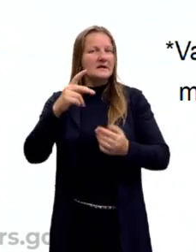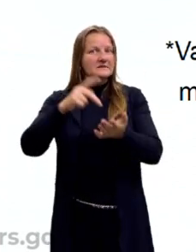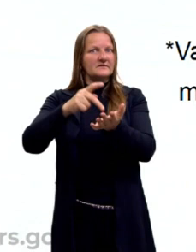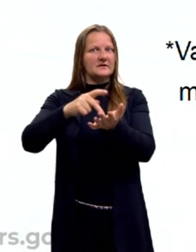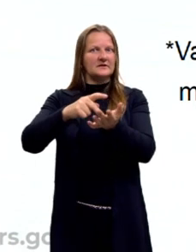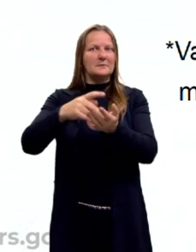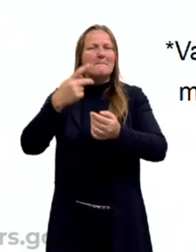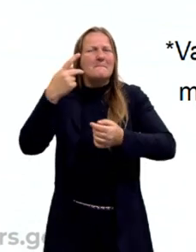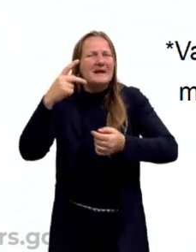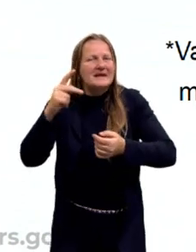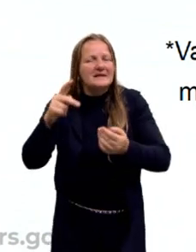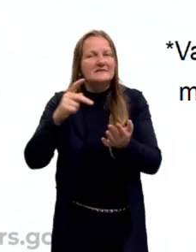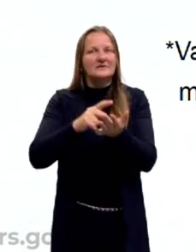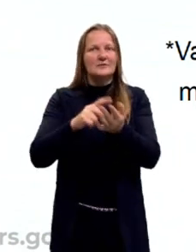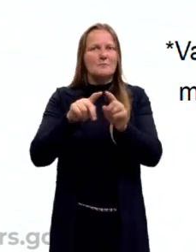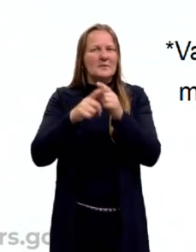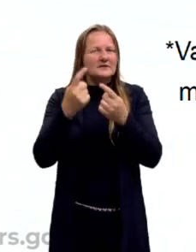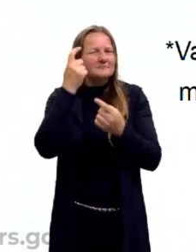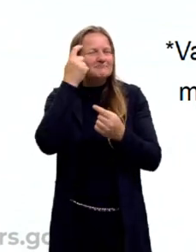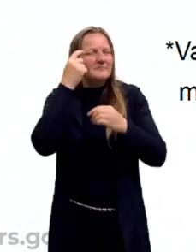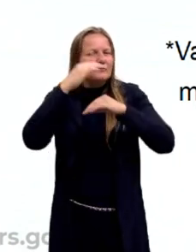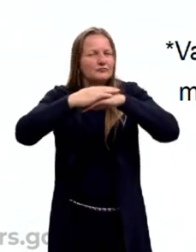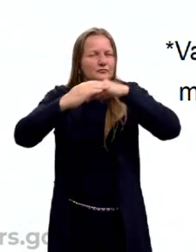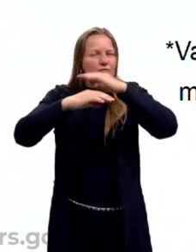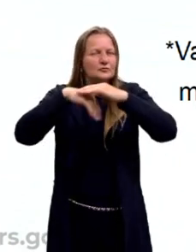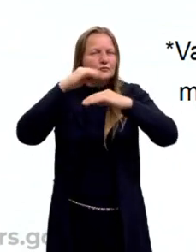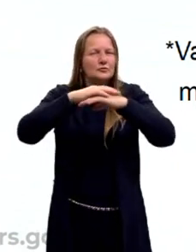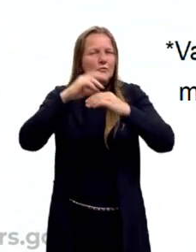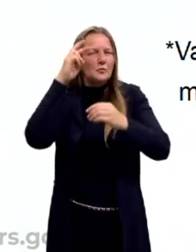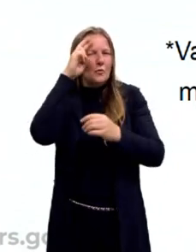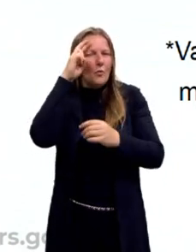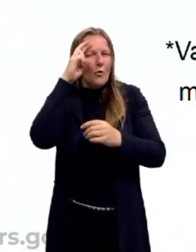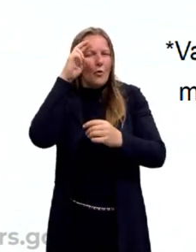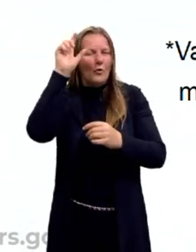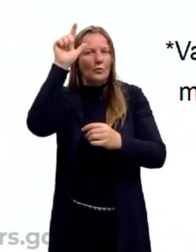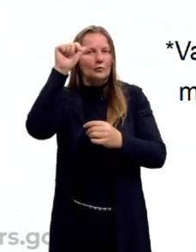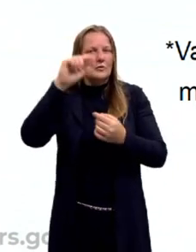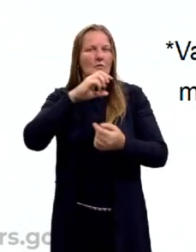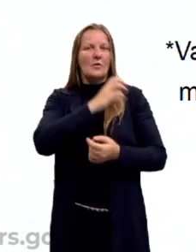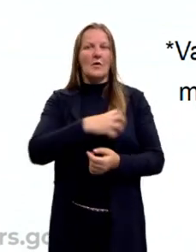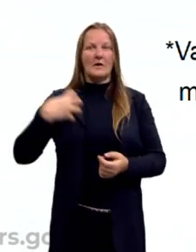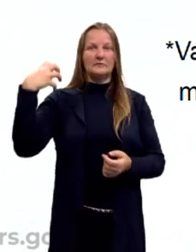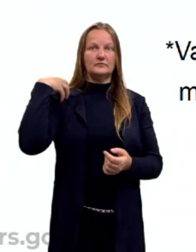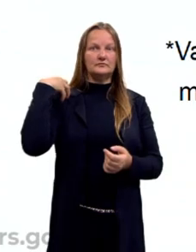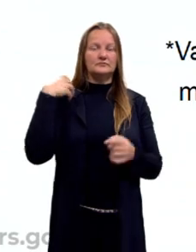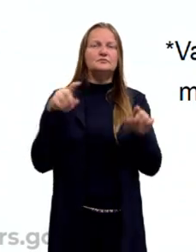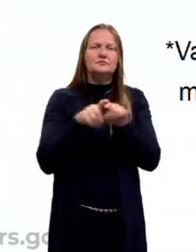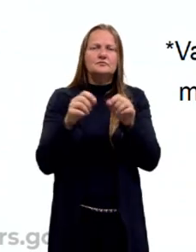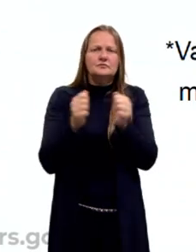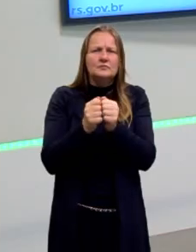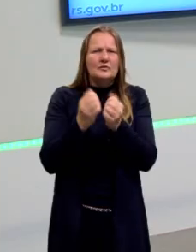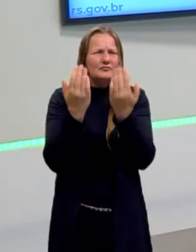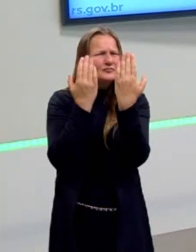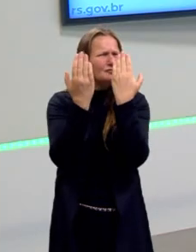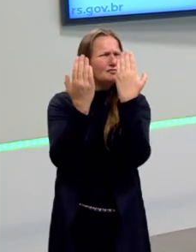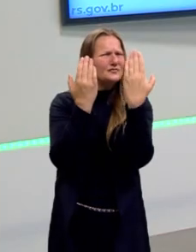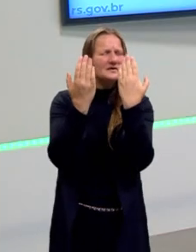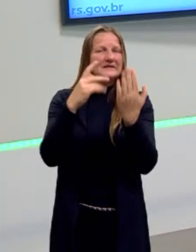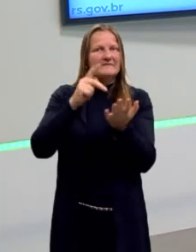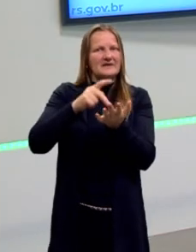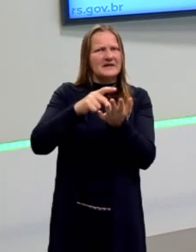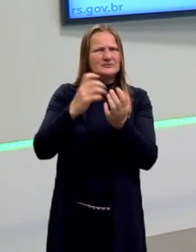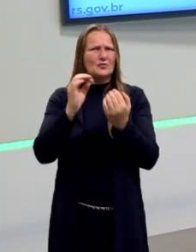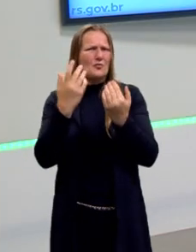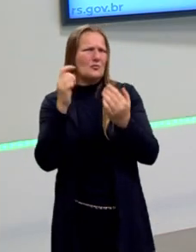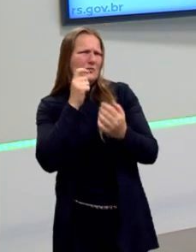verdadeiros, mas que se nós montarmos o raciocínio do Aristóteles, eles têm dúvida, eles não são verdadeiros.